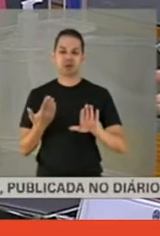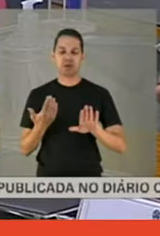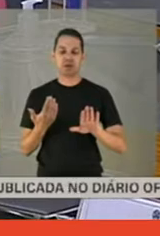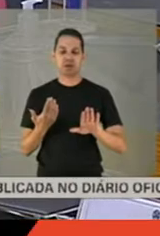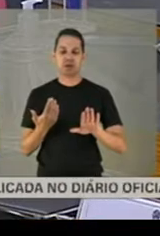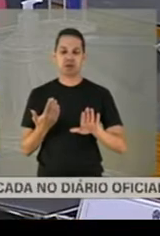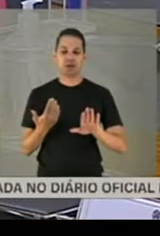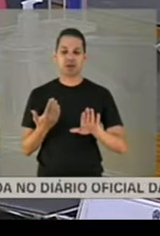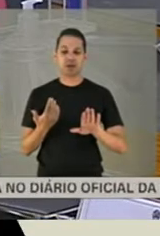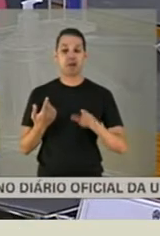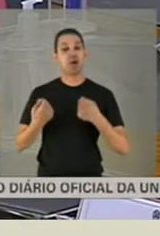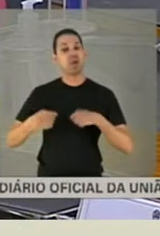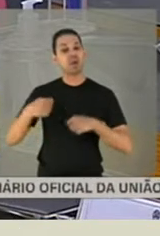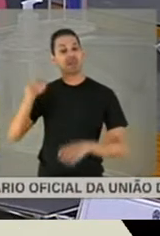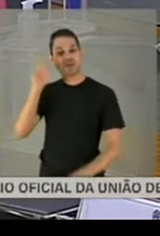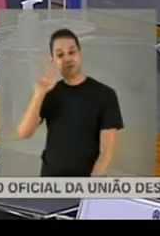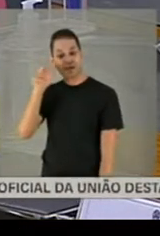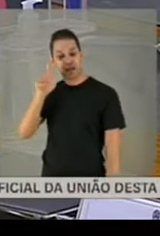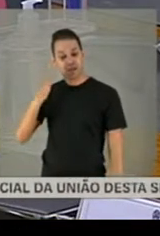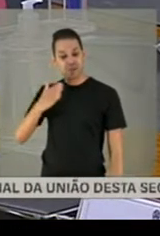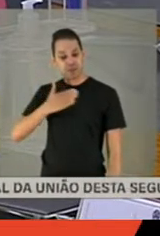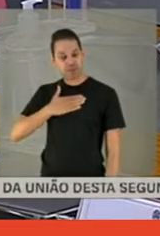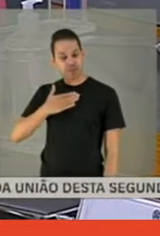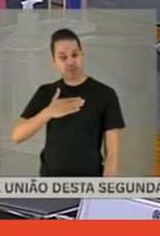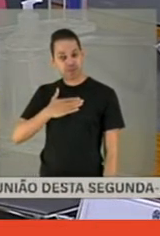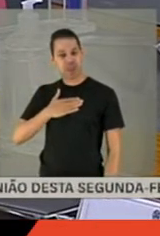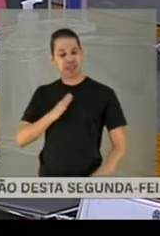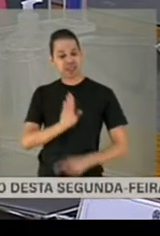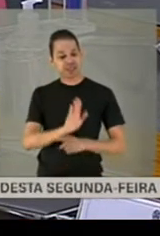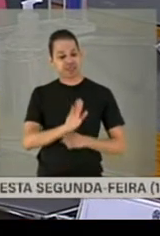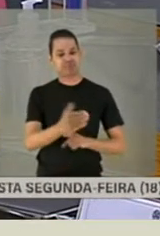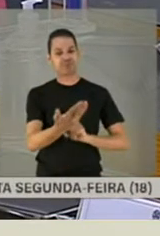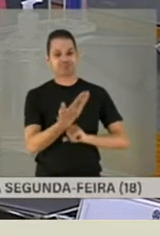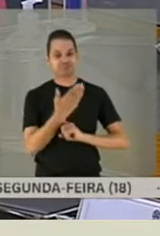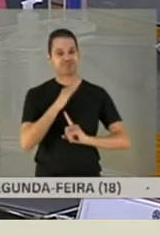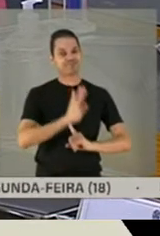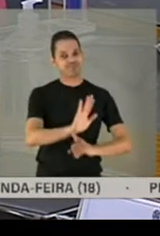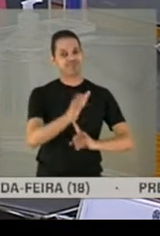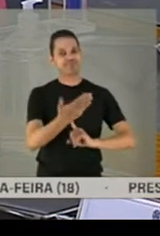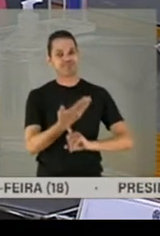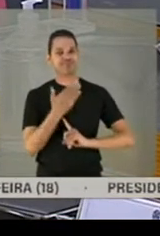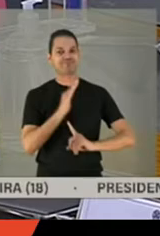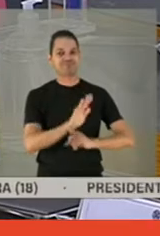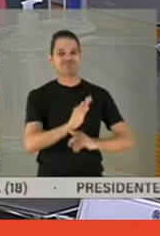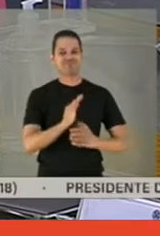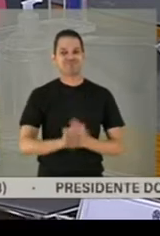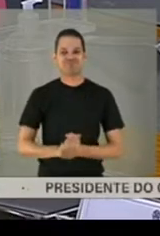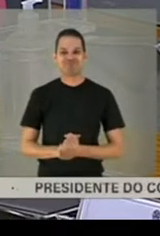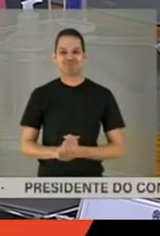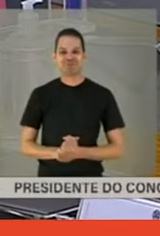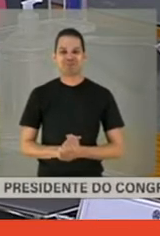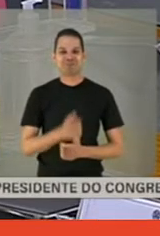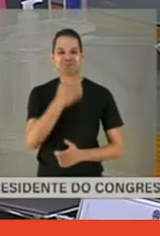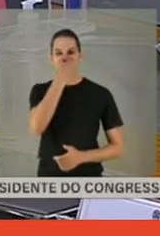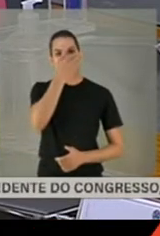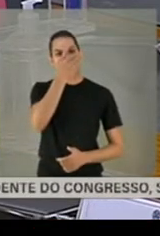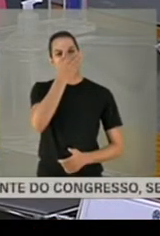eu precisava da minha irmã e ela precisava de mim. me apoiei nela e ela se apoiou em mim.